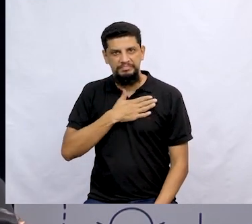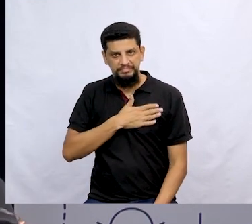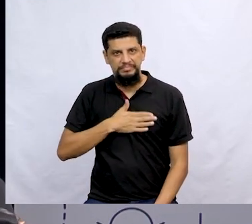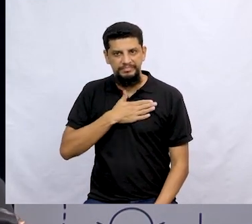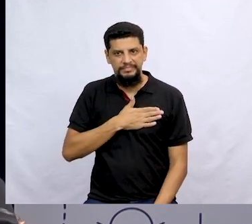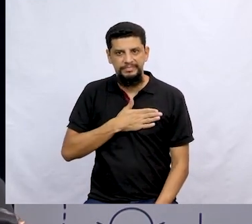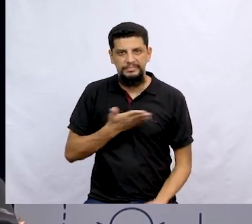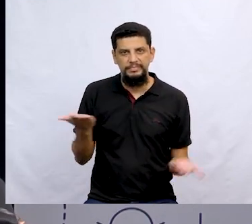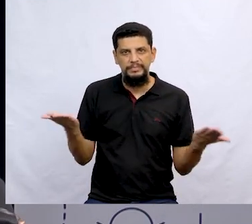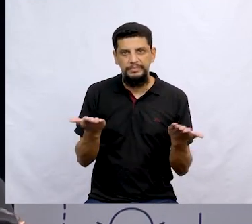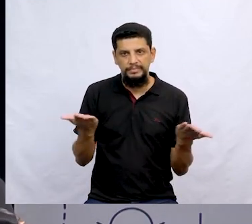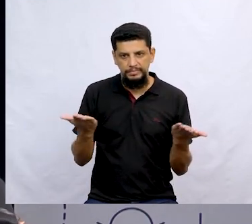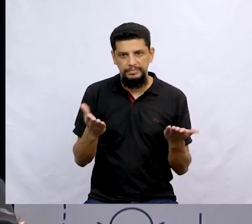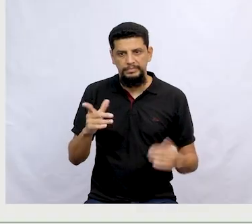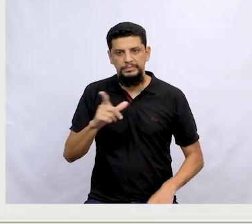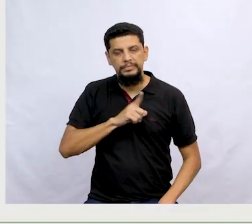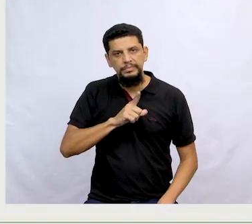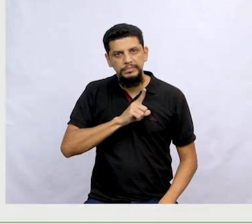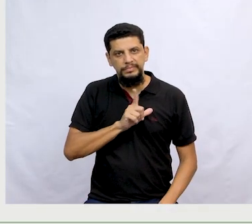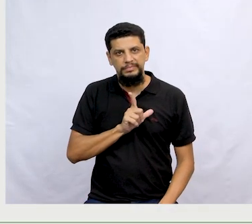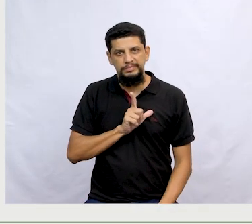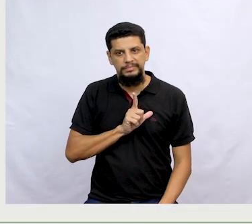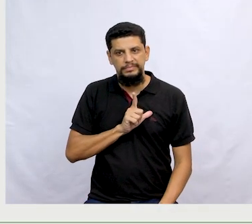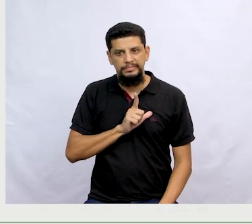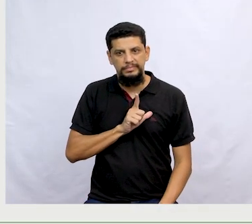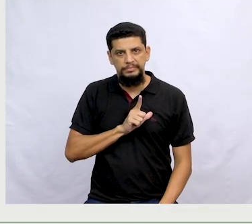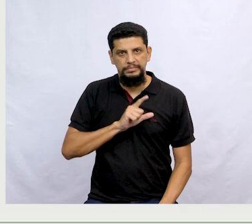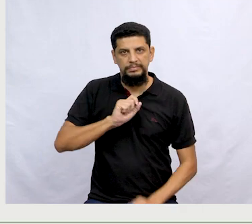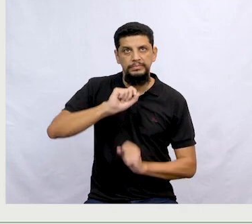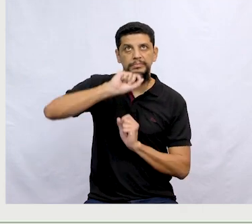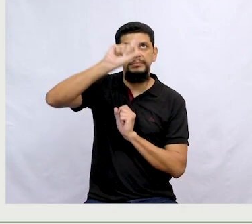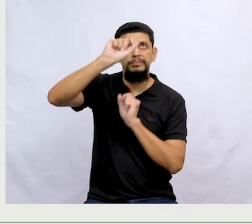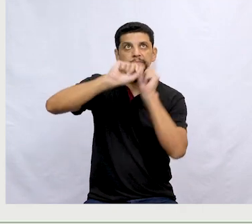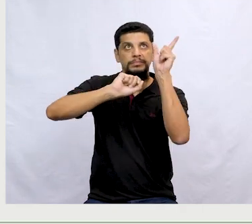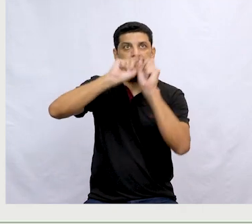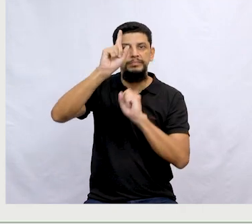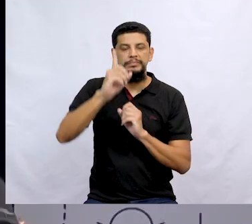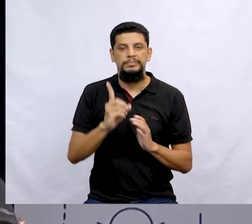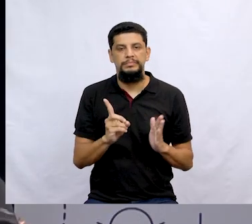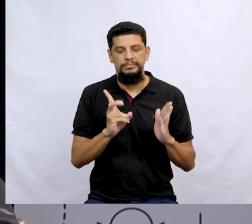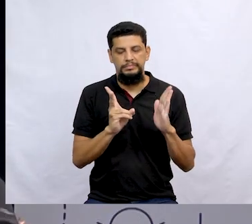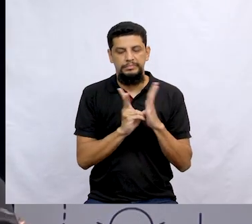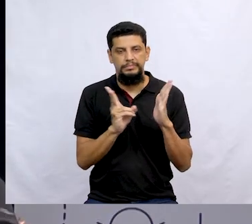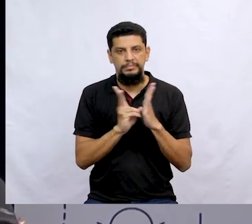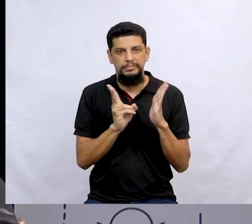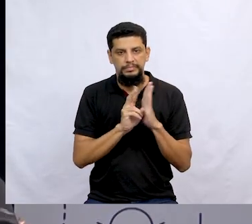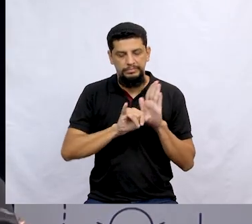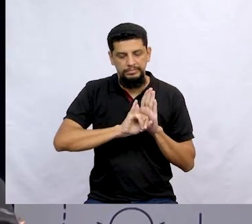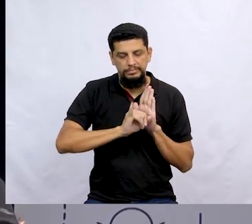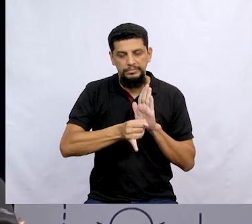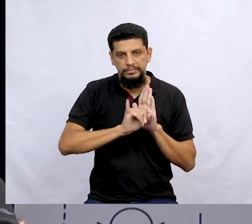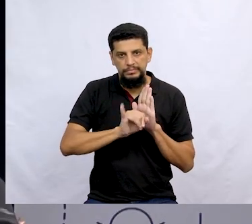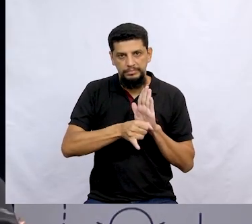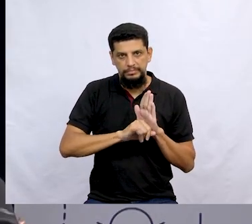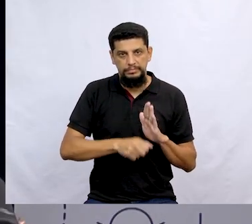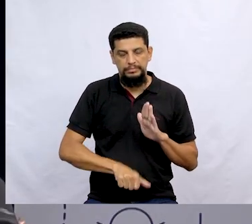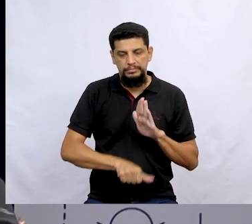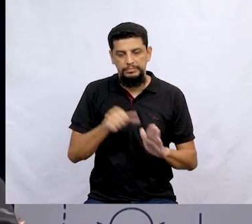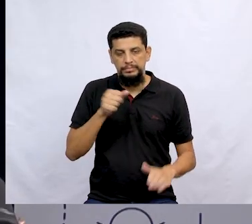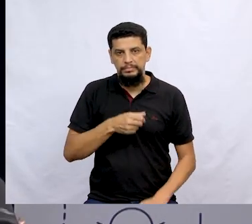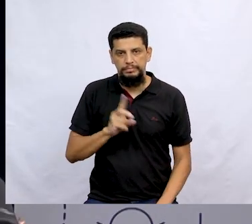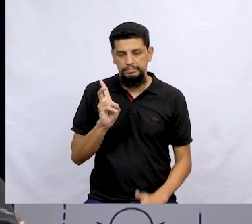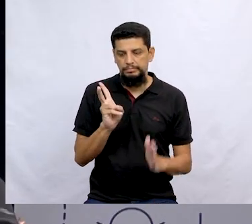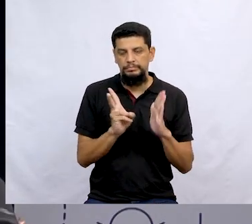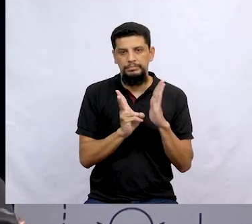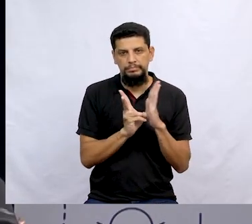olha só, ainda teve Estrela Caigang, a lenda do primeiro pajé. Isso